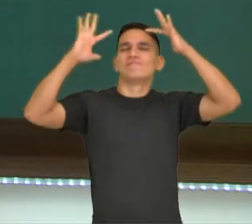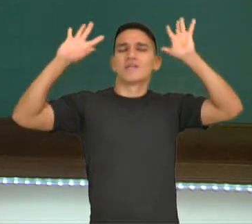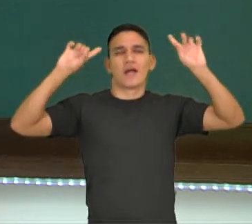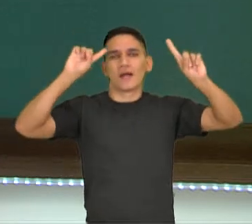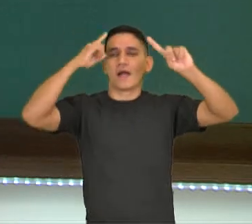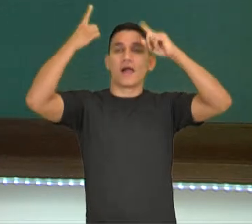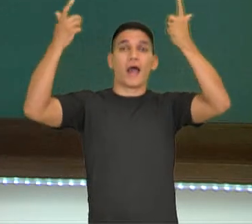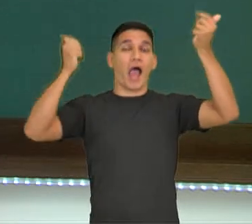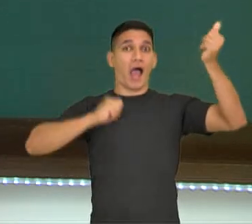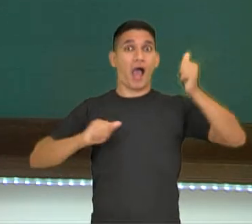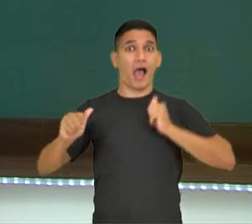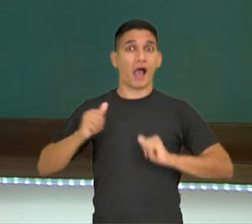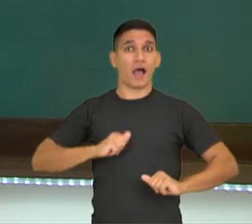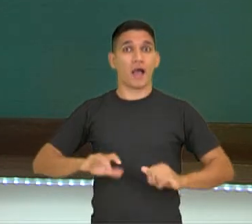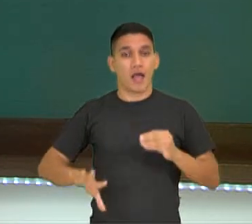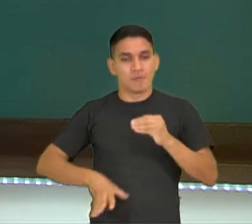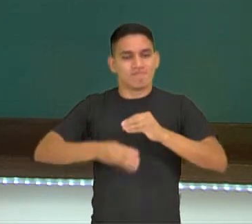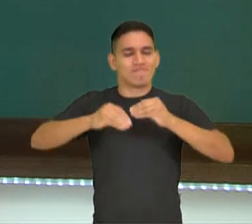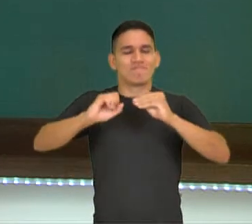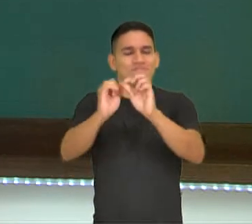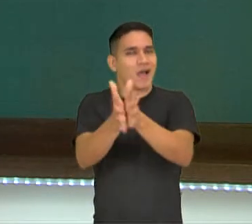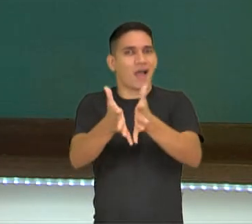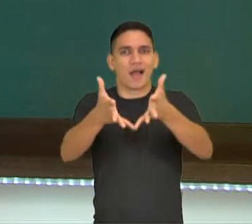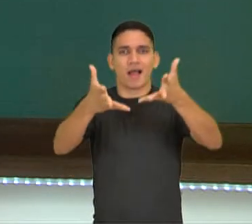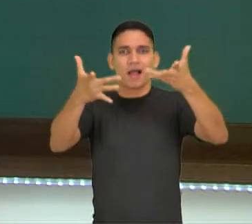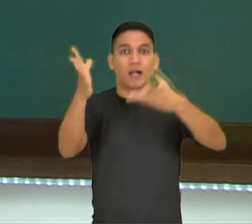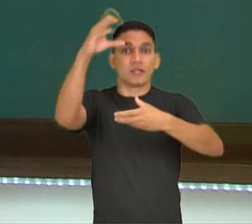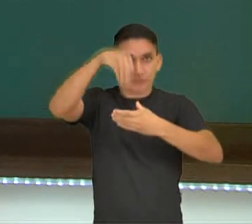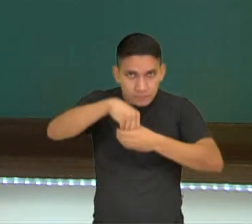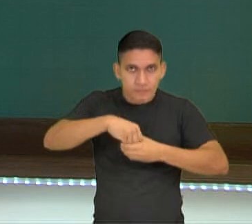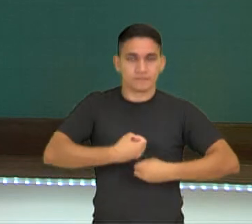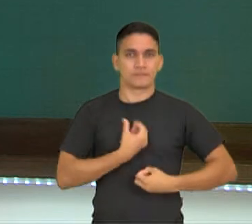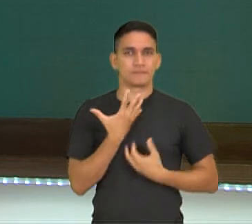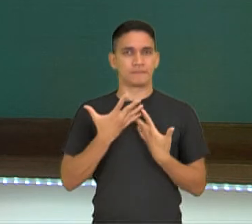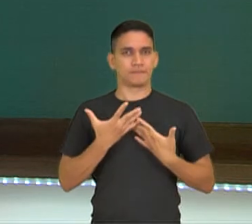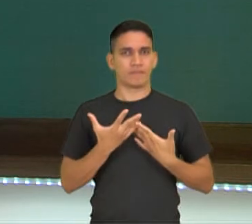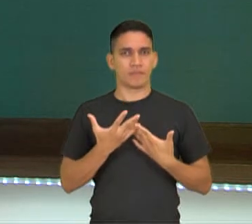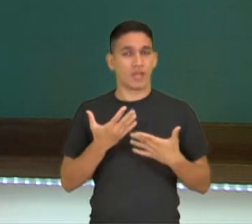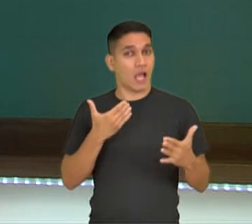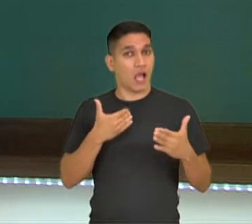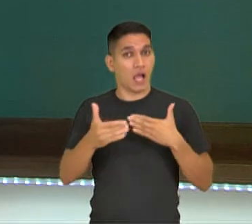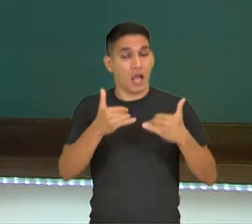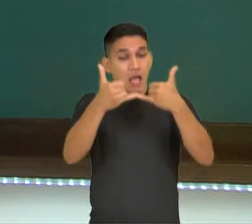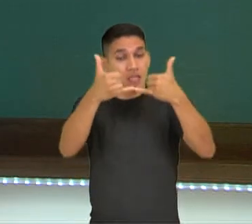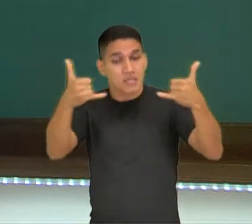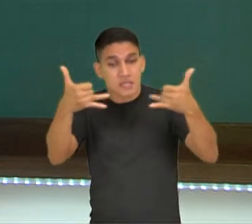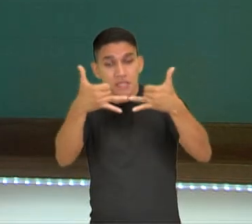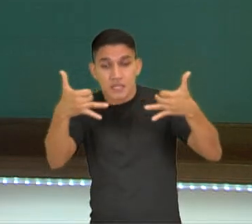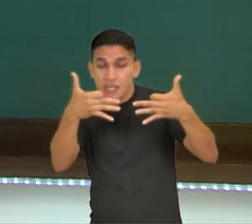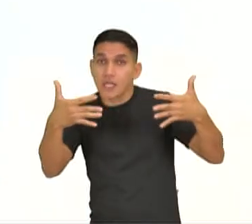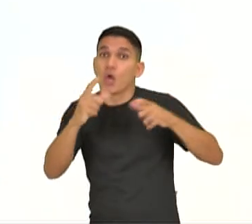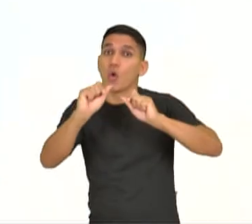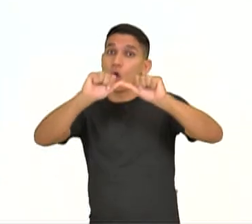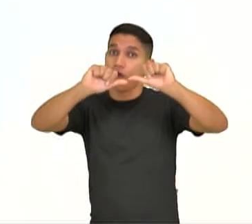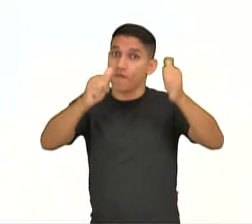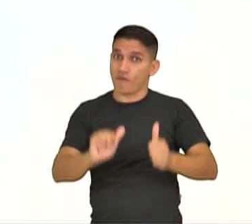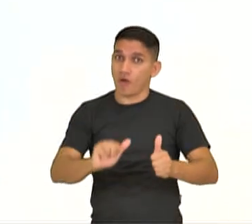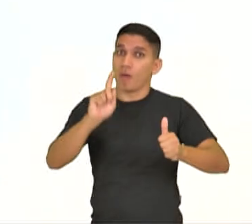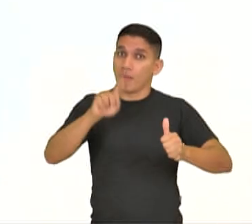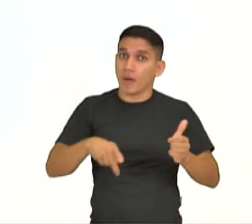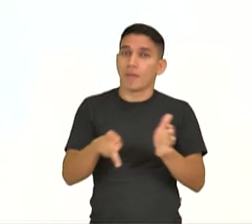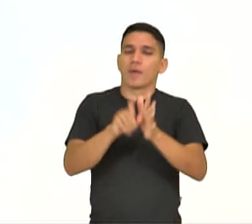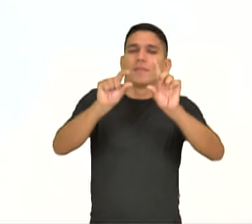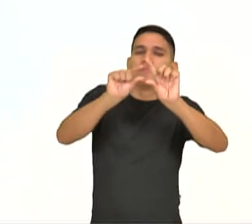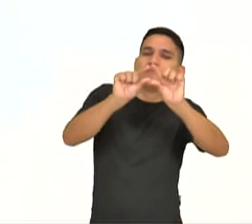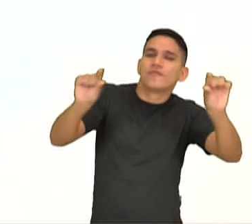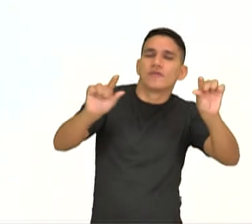artística, é o encantamento. Cada linha, no caso da forma, representa um